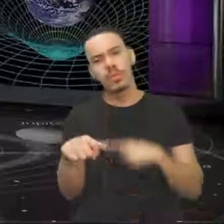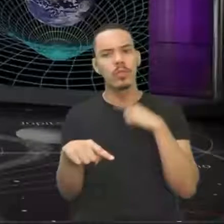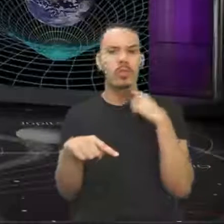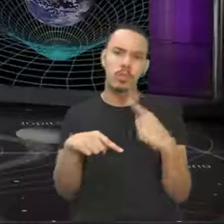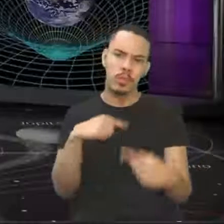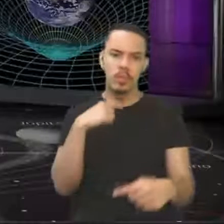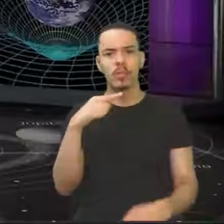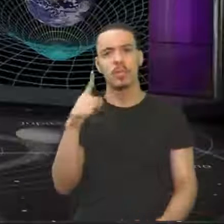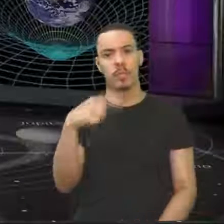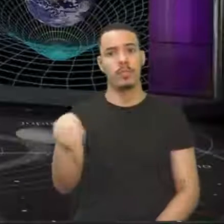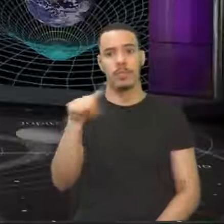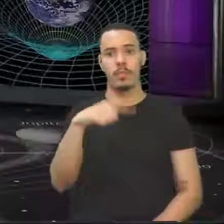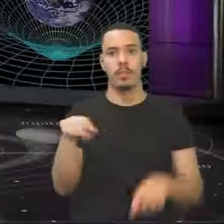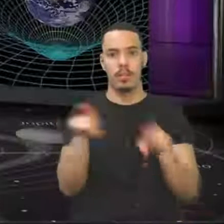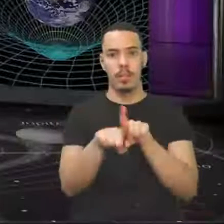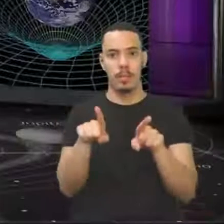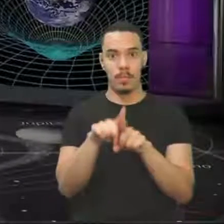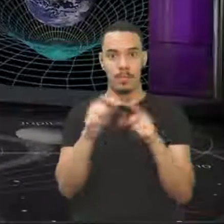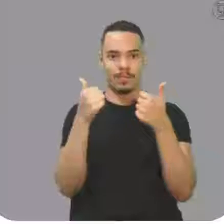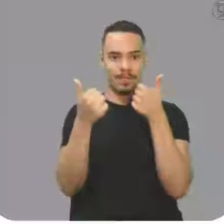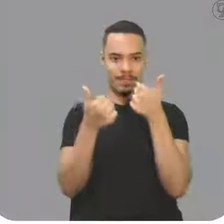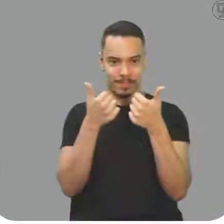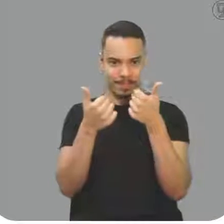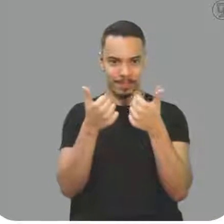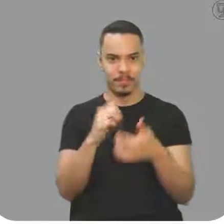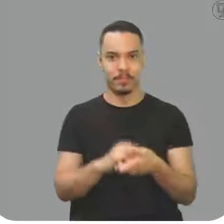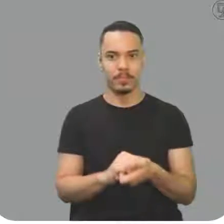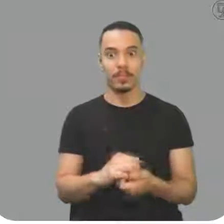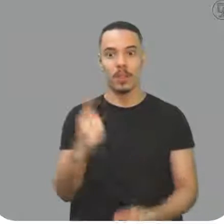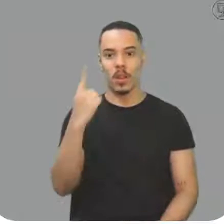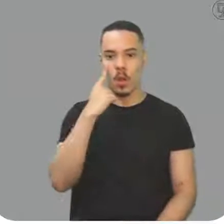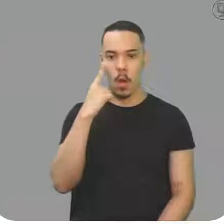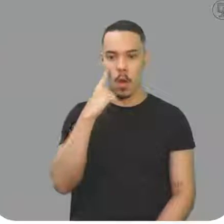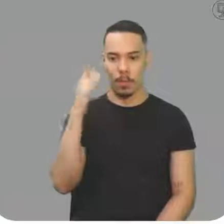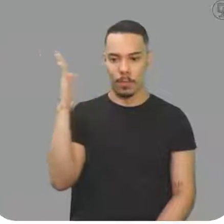vocês também, ok? Vamos lá então, olha lá,